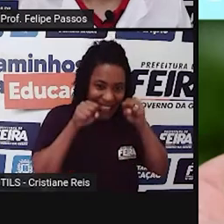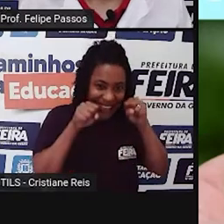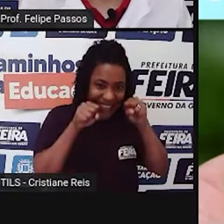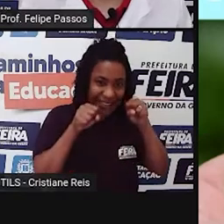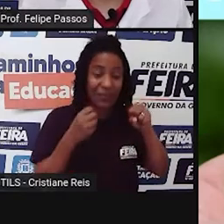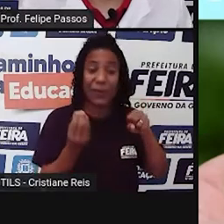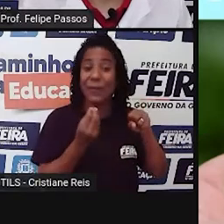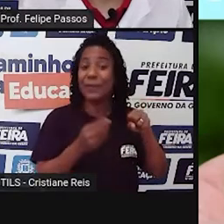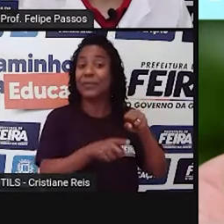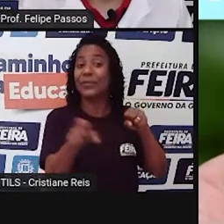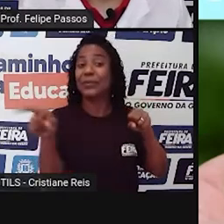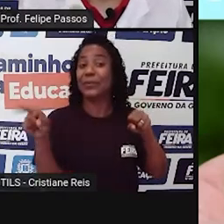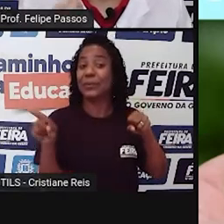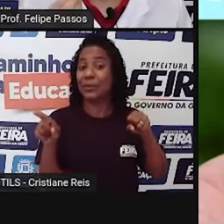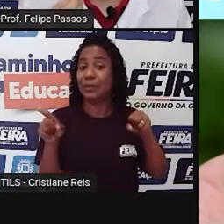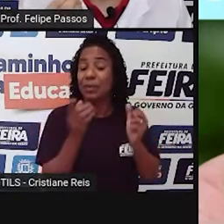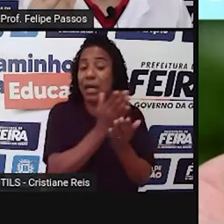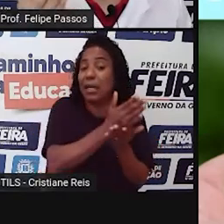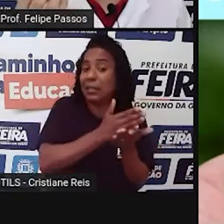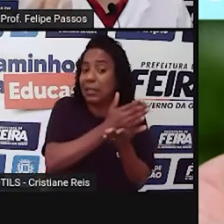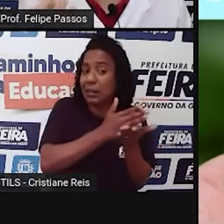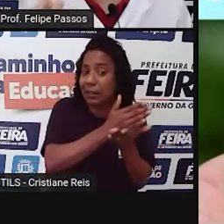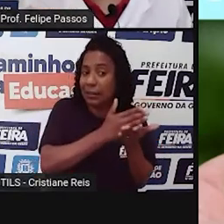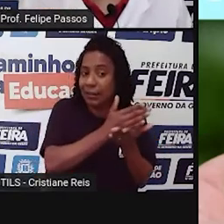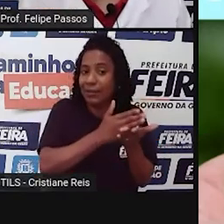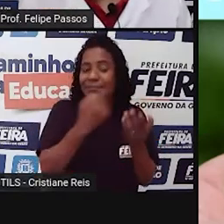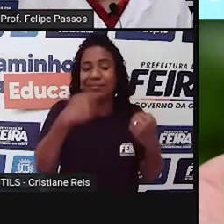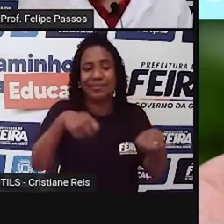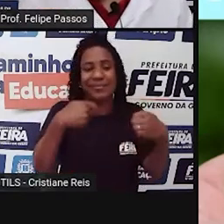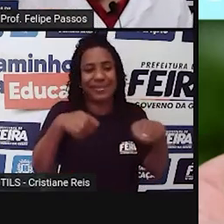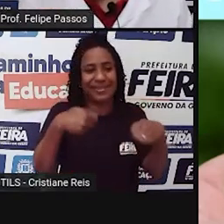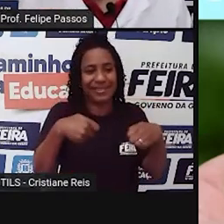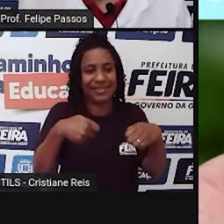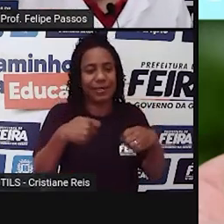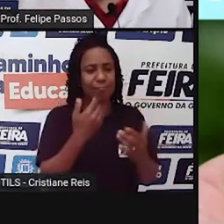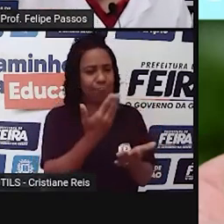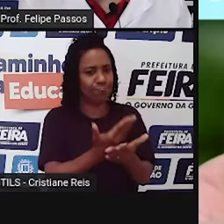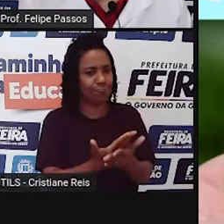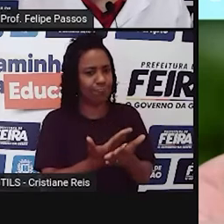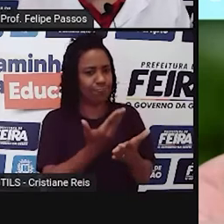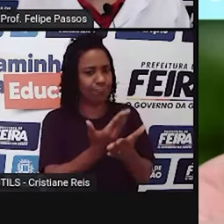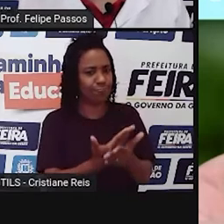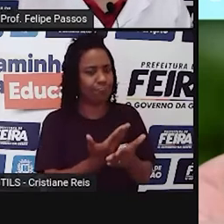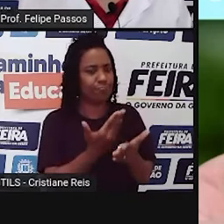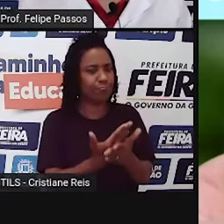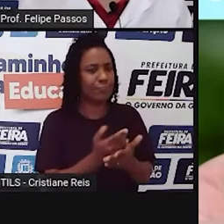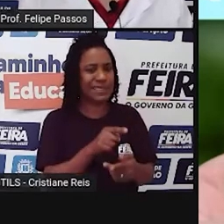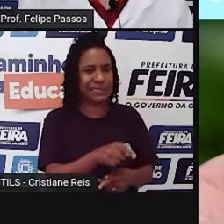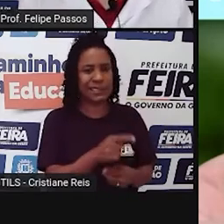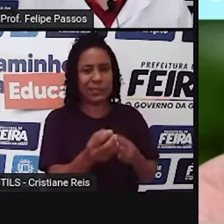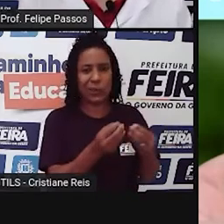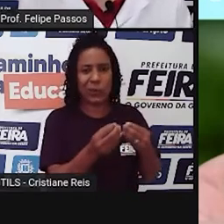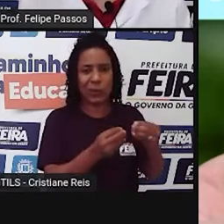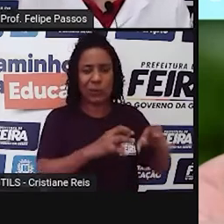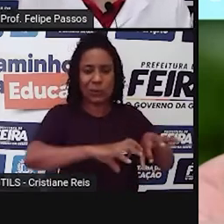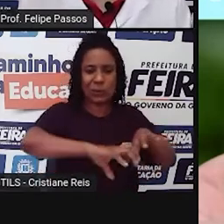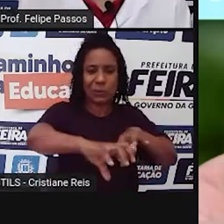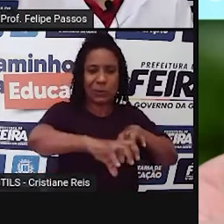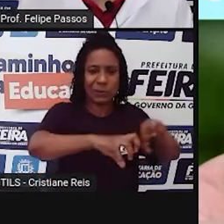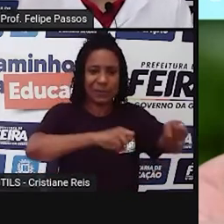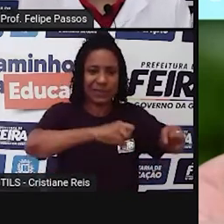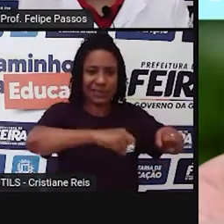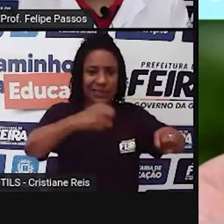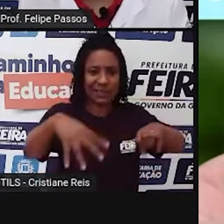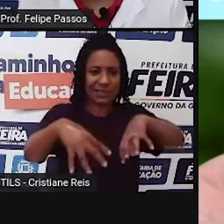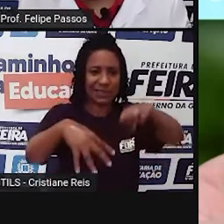carne. Então, o ser humano, ele, através desse estudo do problema, do estudo de como fazer, da